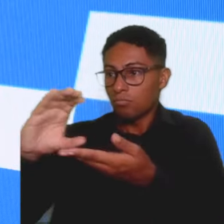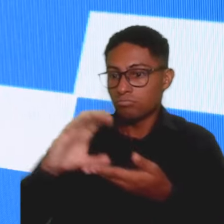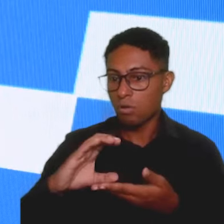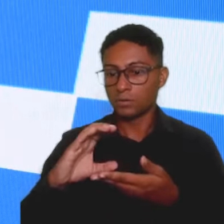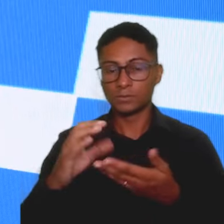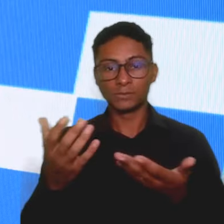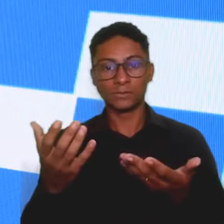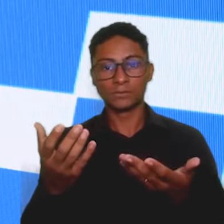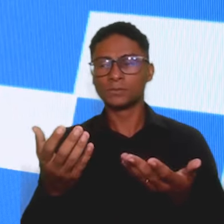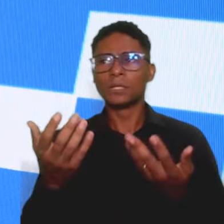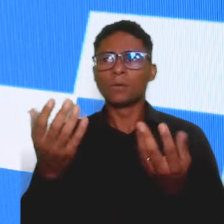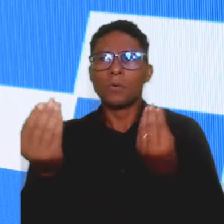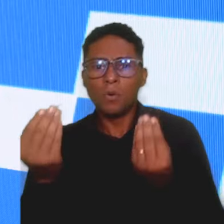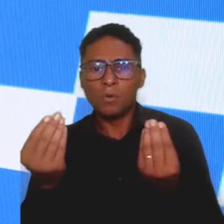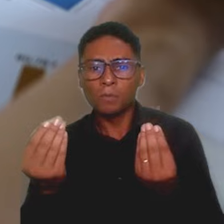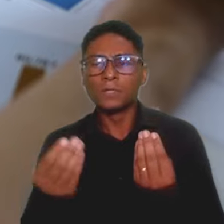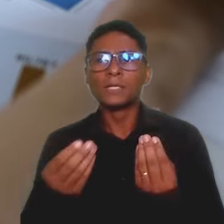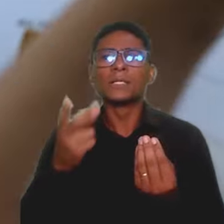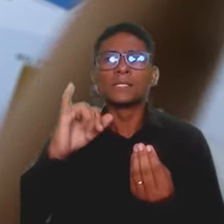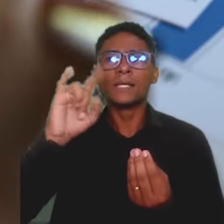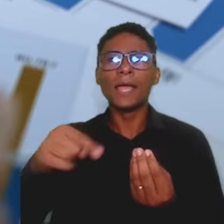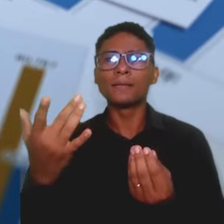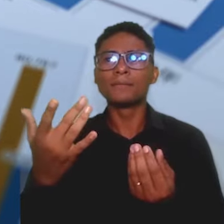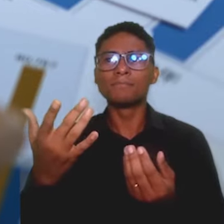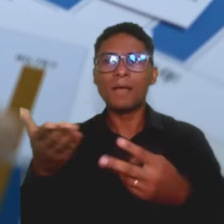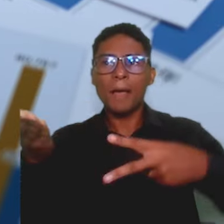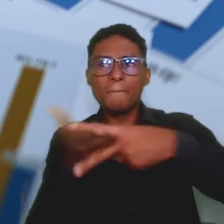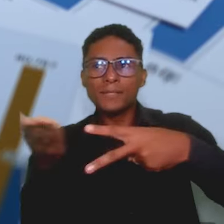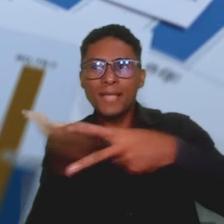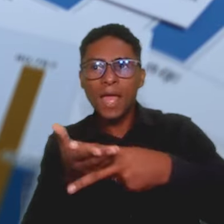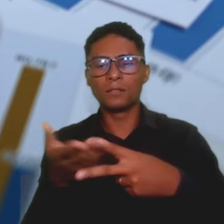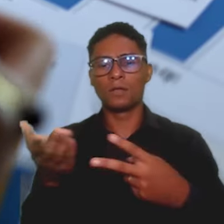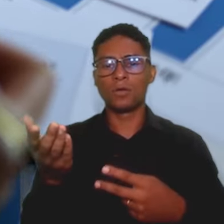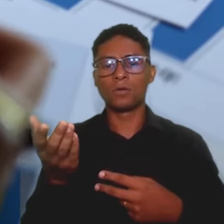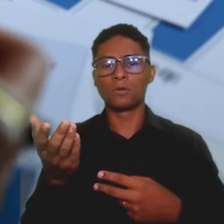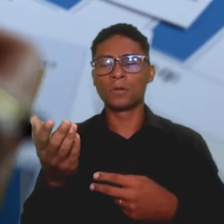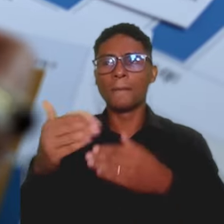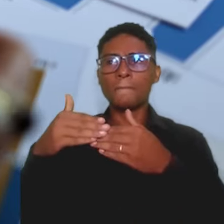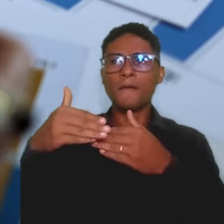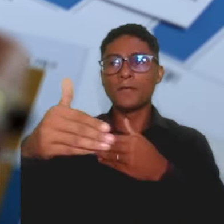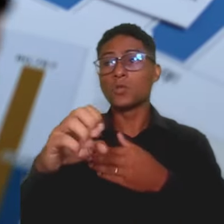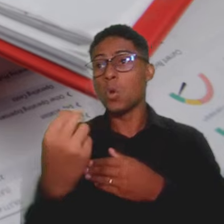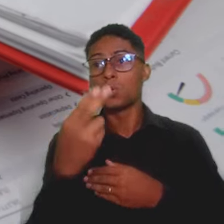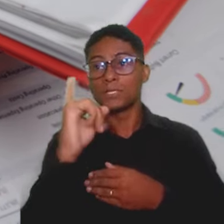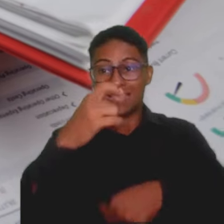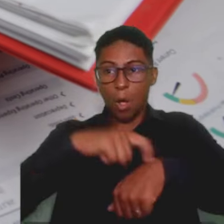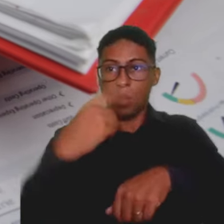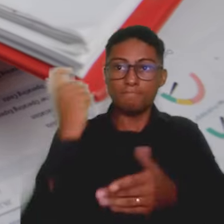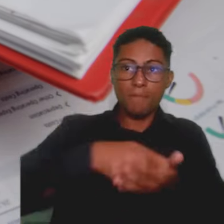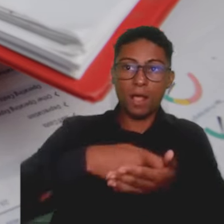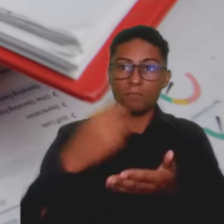forma que essas receitas entram, se a maior parte é a prazo, qual é o percentual disso, a prazo e a vista, e